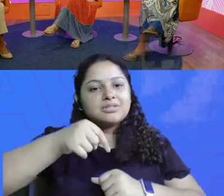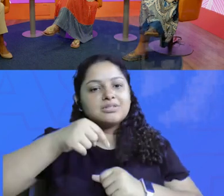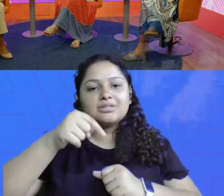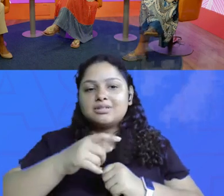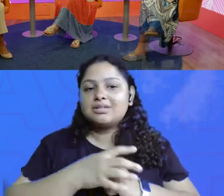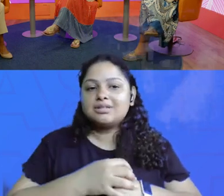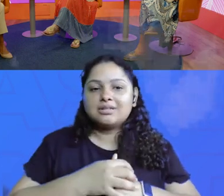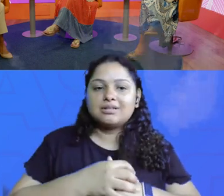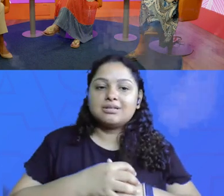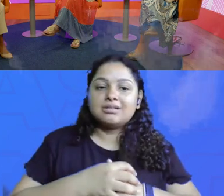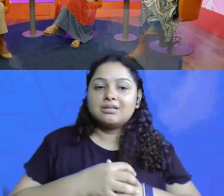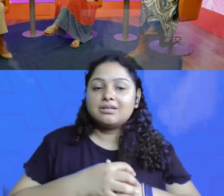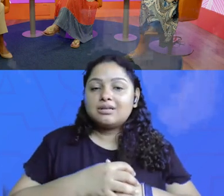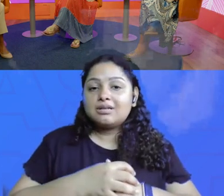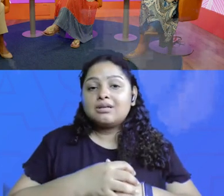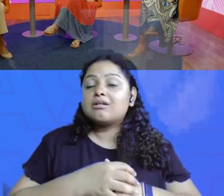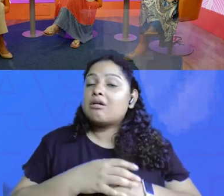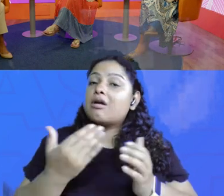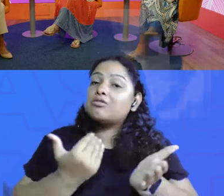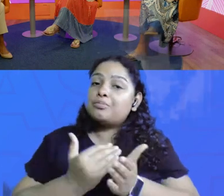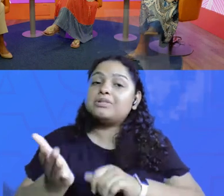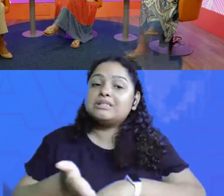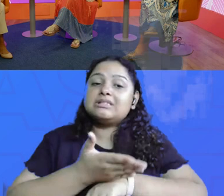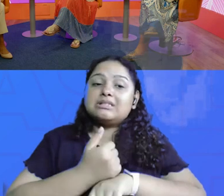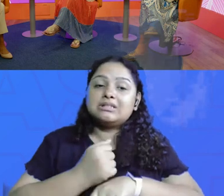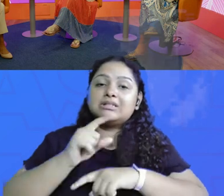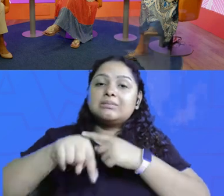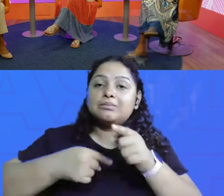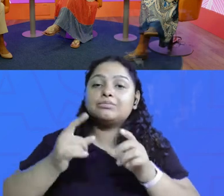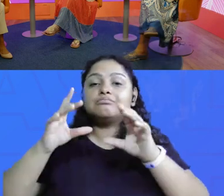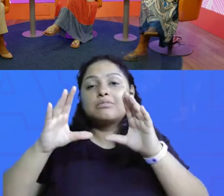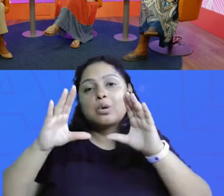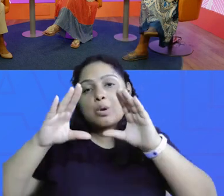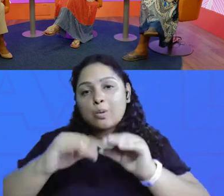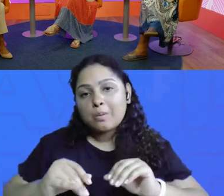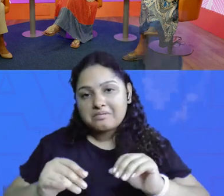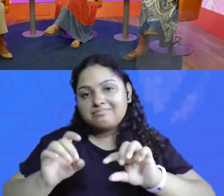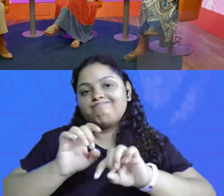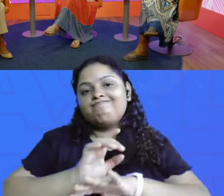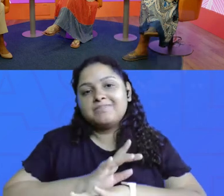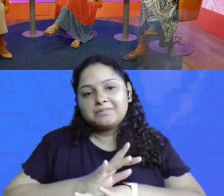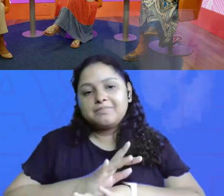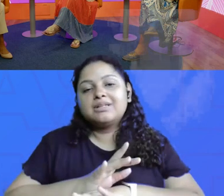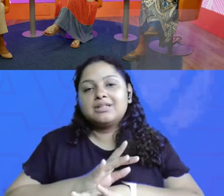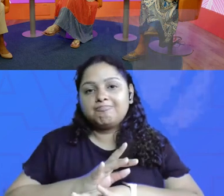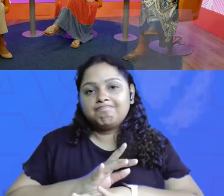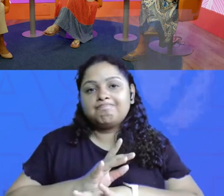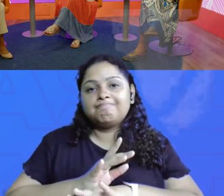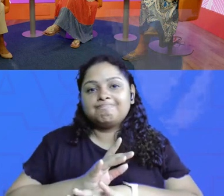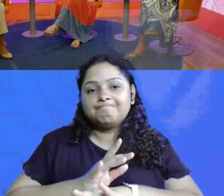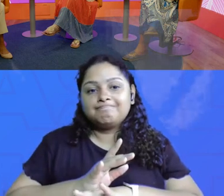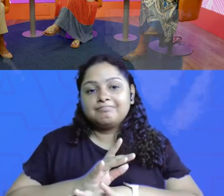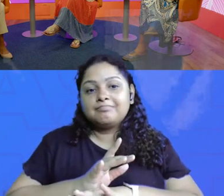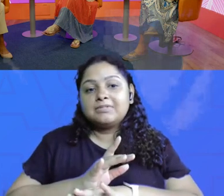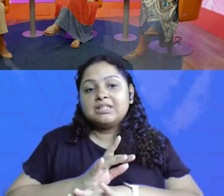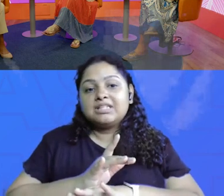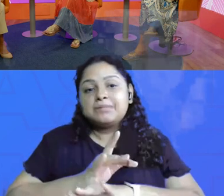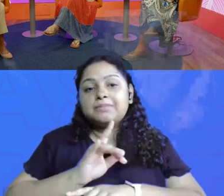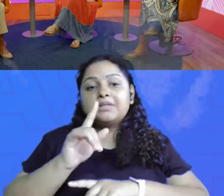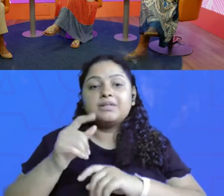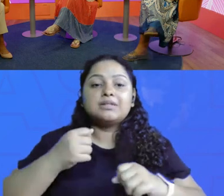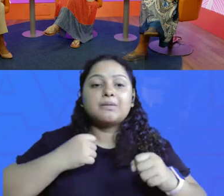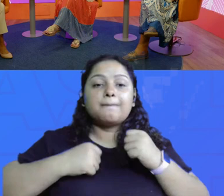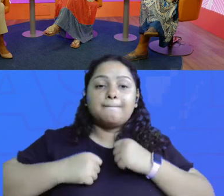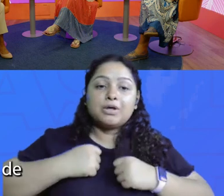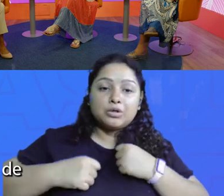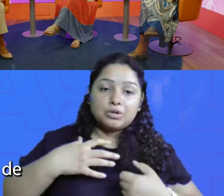na Palmitolândia. A rotina começa cedo, termina a tarde, com direito a banho